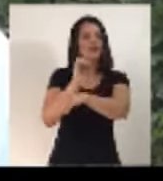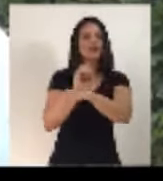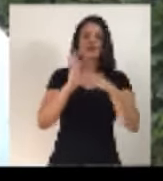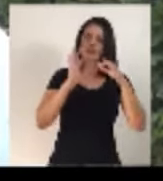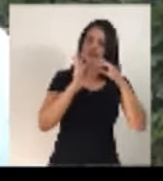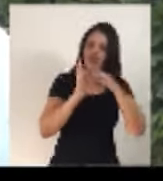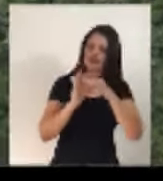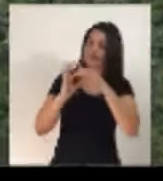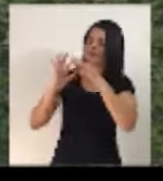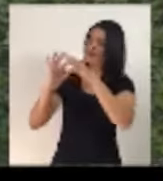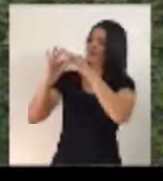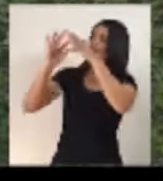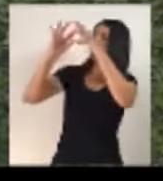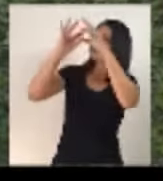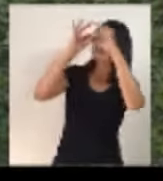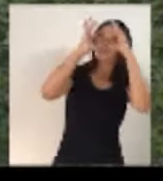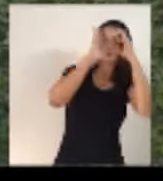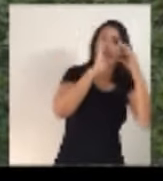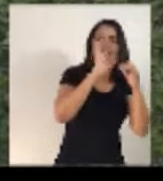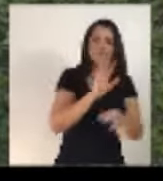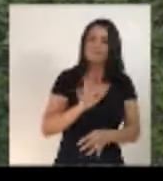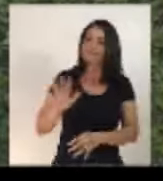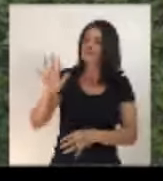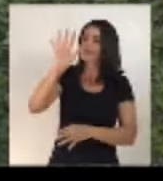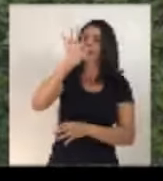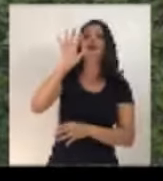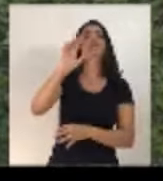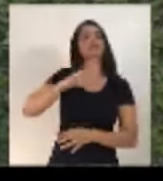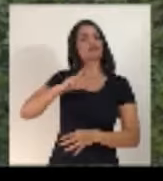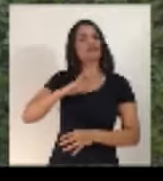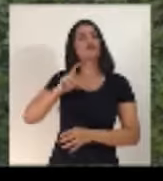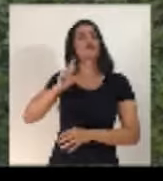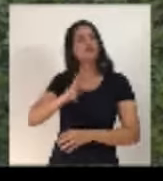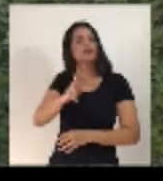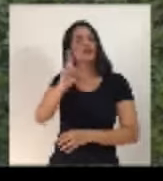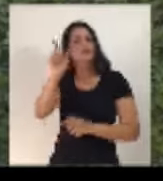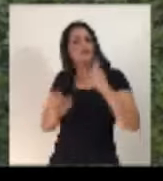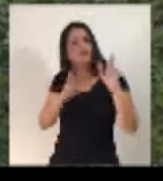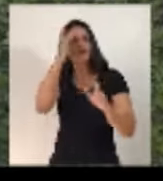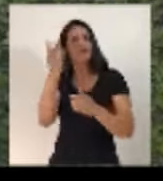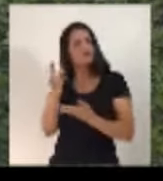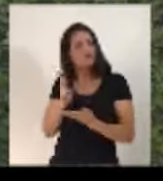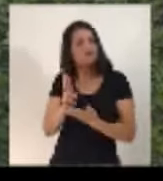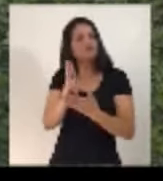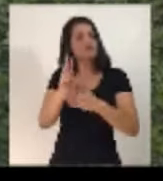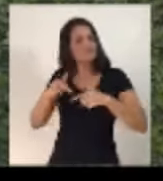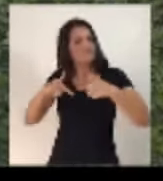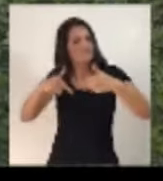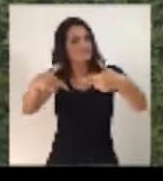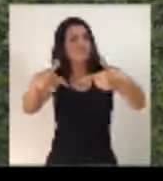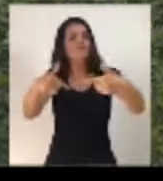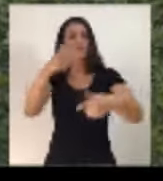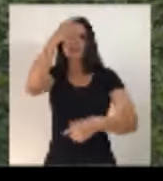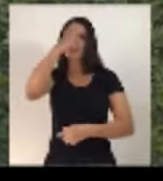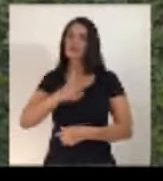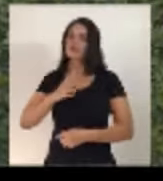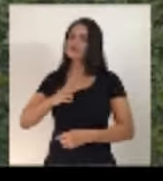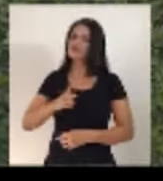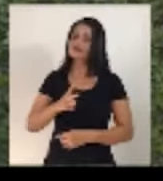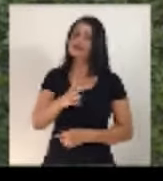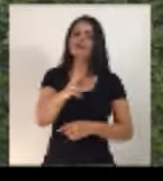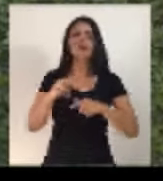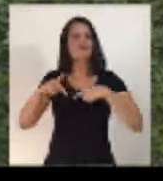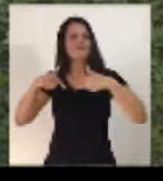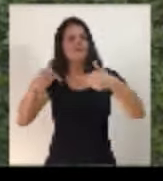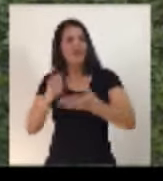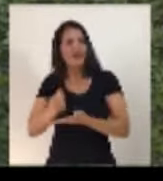integrado, onde todas as regiões tenham vez e voz. Contem sempre